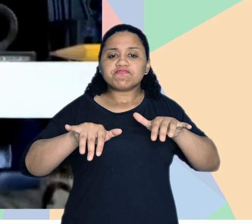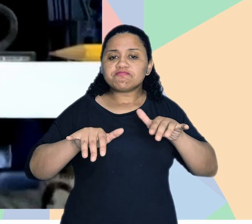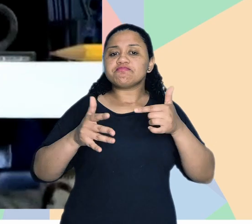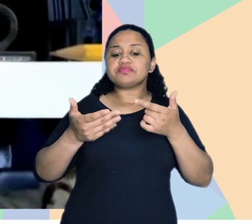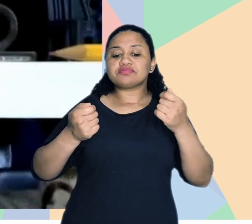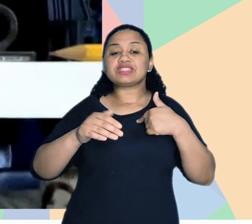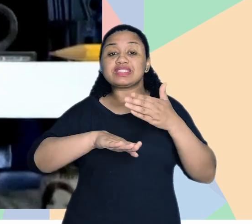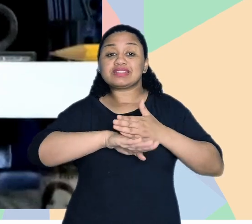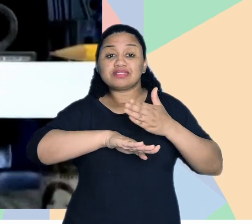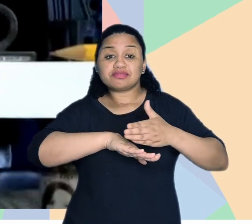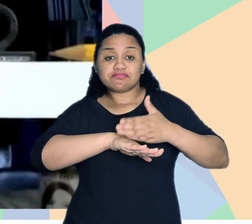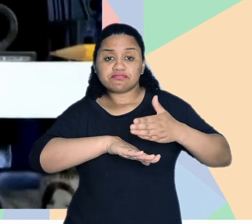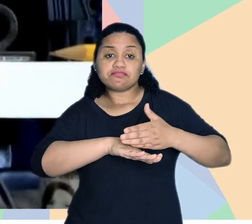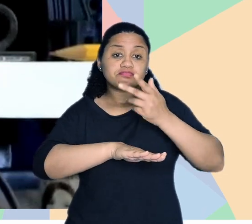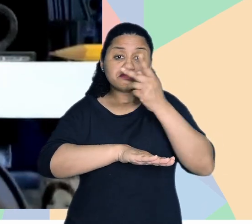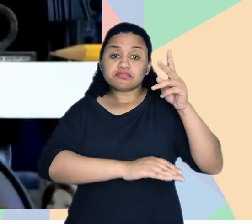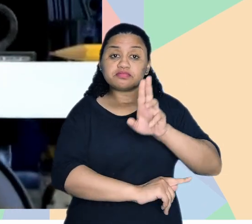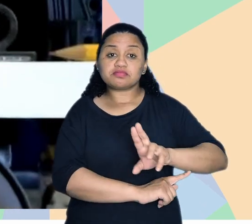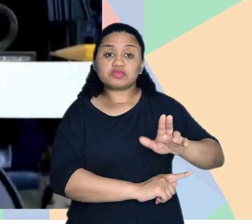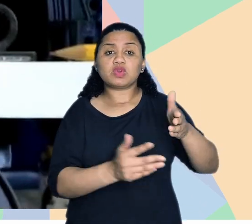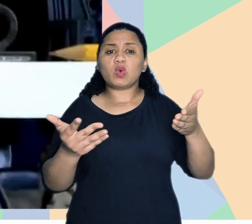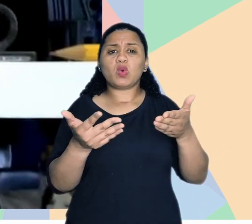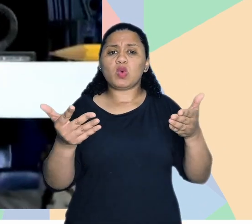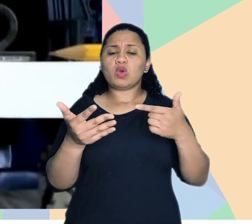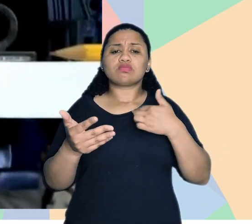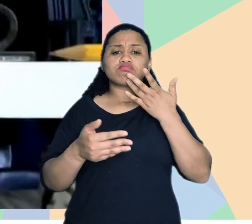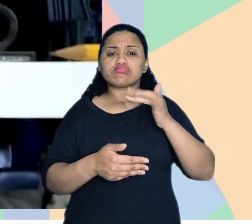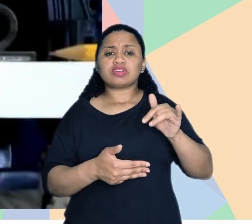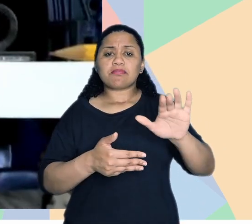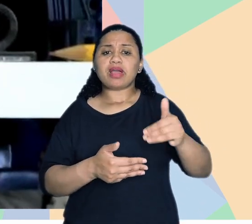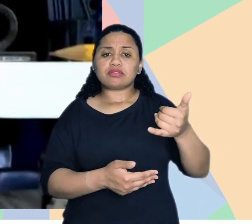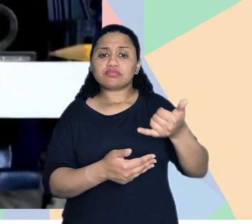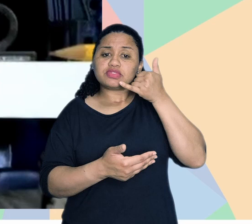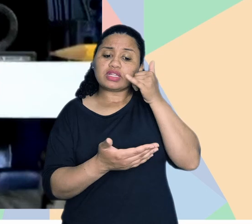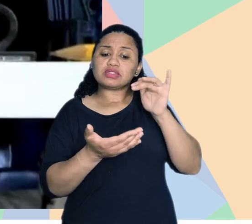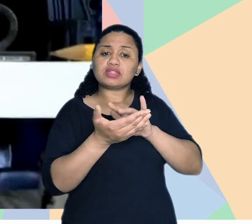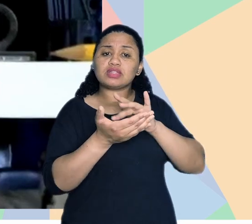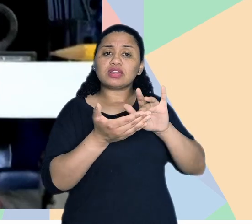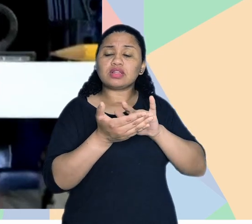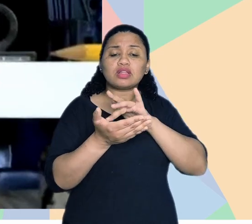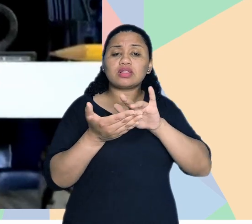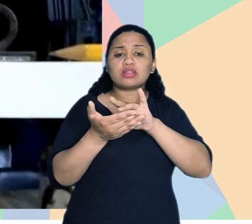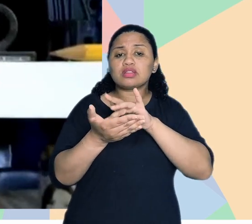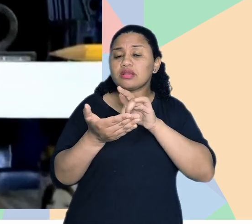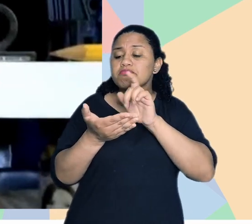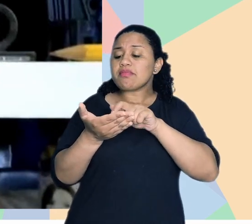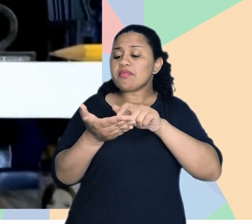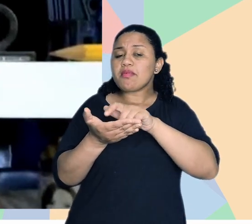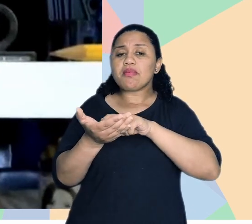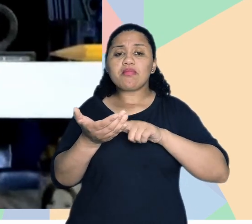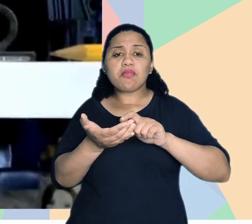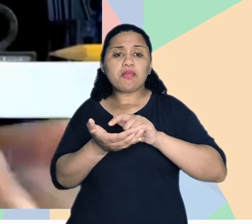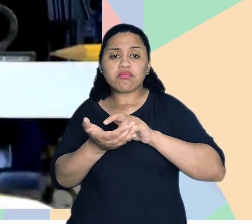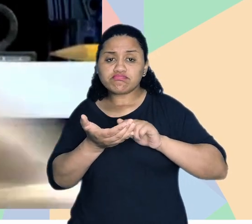computadores que precisavam de treinamento para as pessoas utilizarem. Hoje em dia, uma criança pega um celular e já sai andando sem ninguém, né? Sai